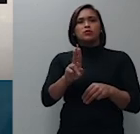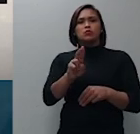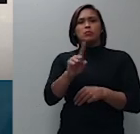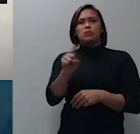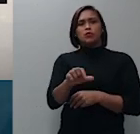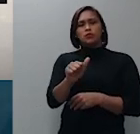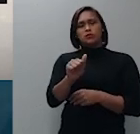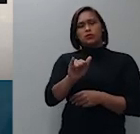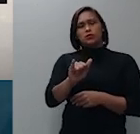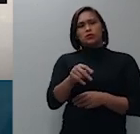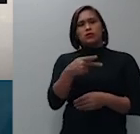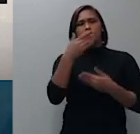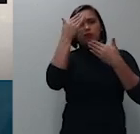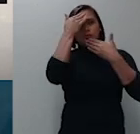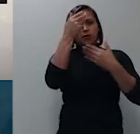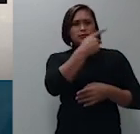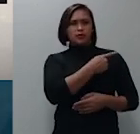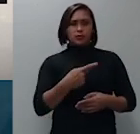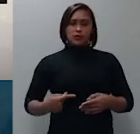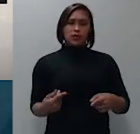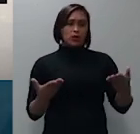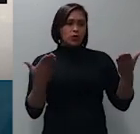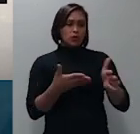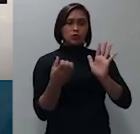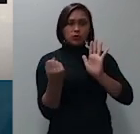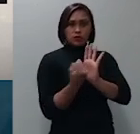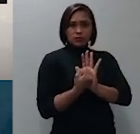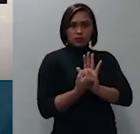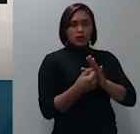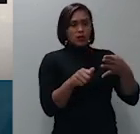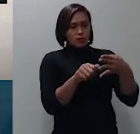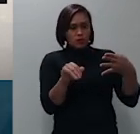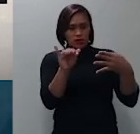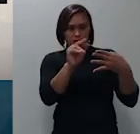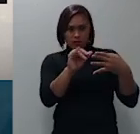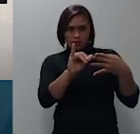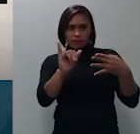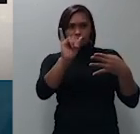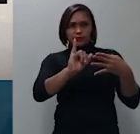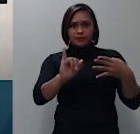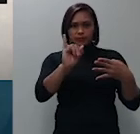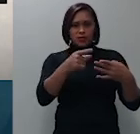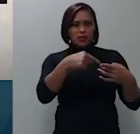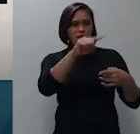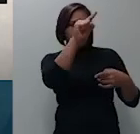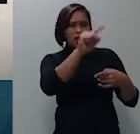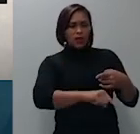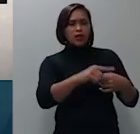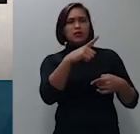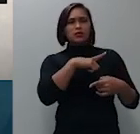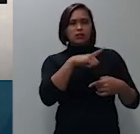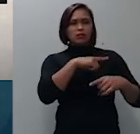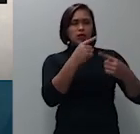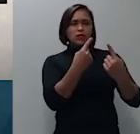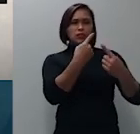trata-se como já pregoado de um agravo interno este foi interposto pela MAFRE em vida SA